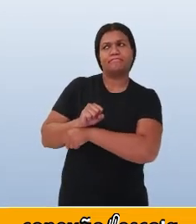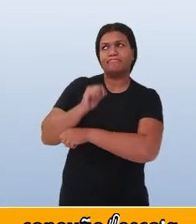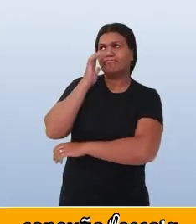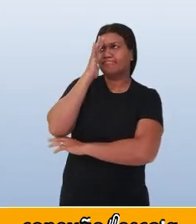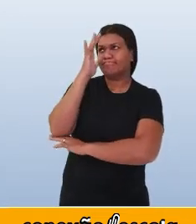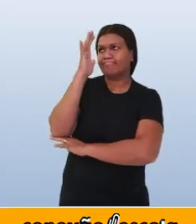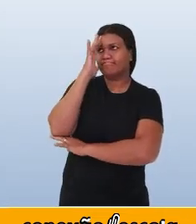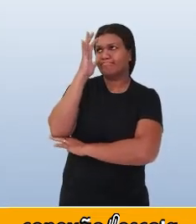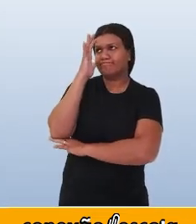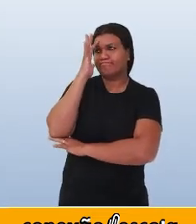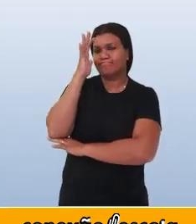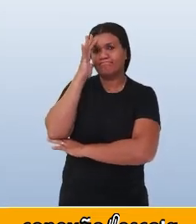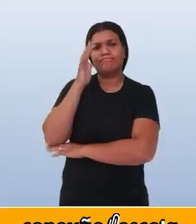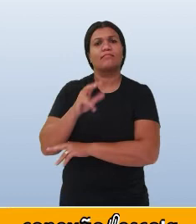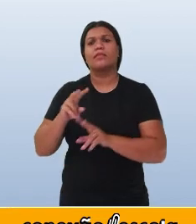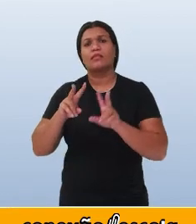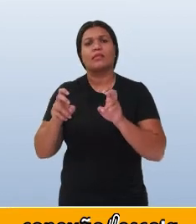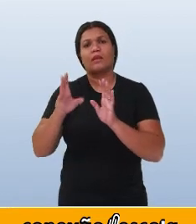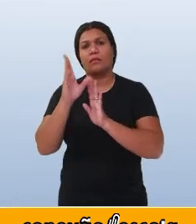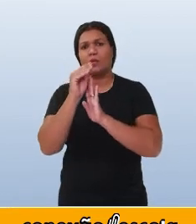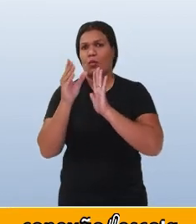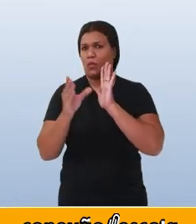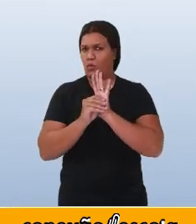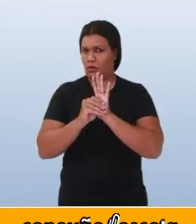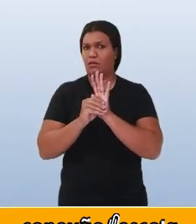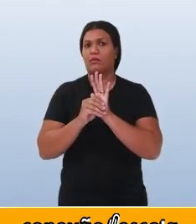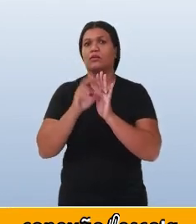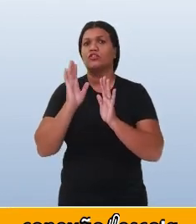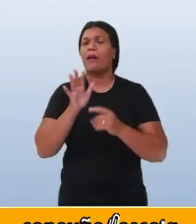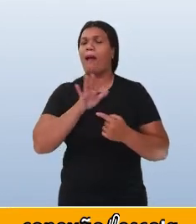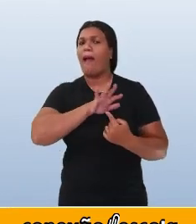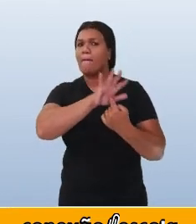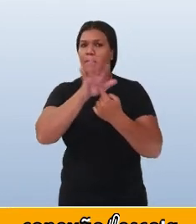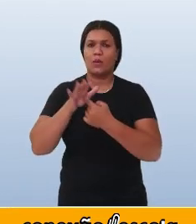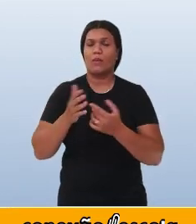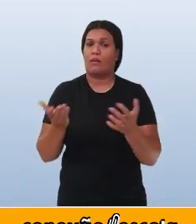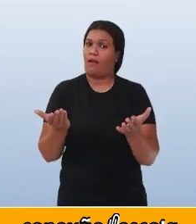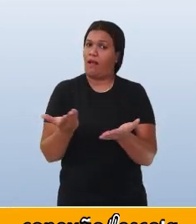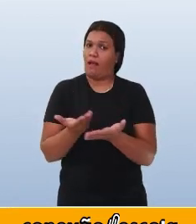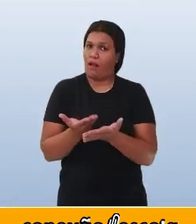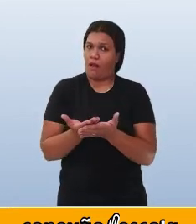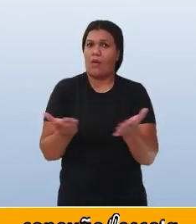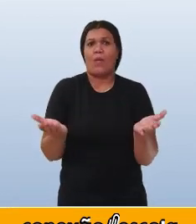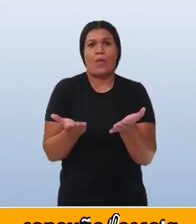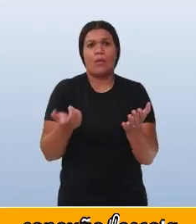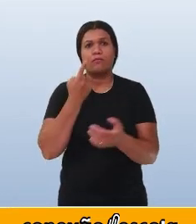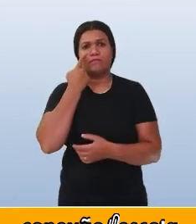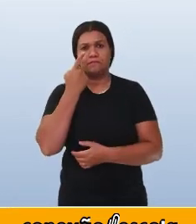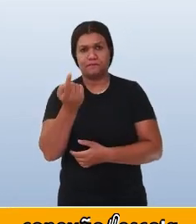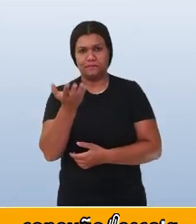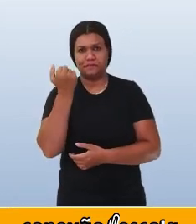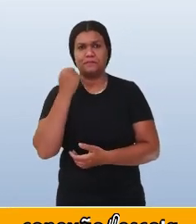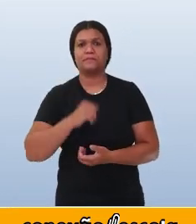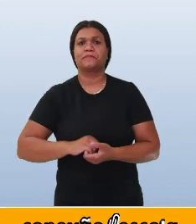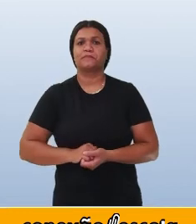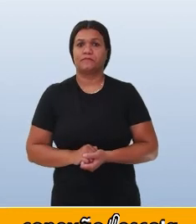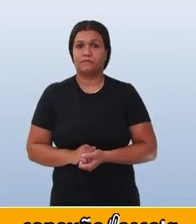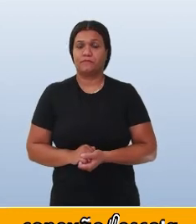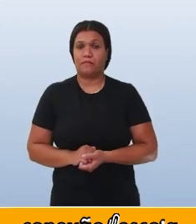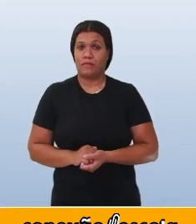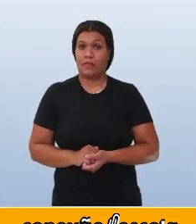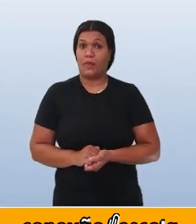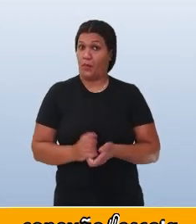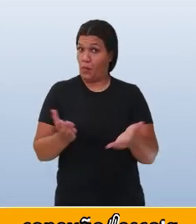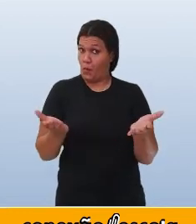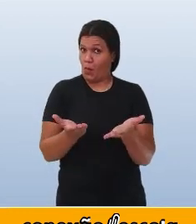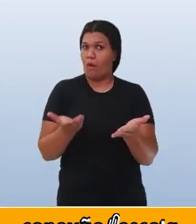refletir sobre o conteúdo que foi apresentado na aula de hoje. Vem comigo! Nessa